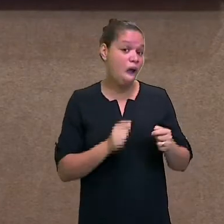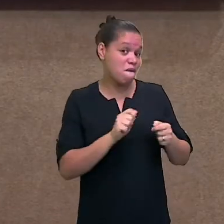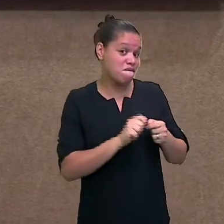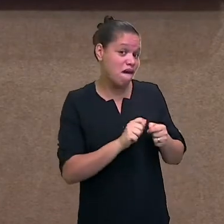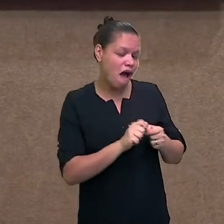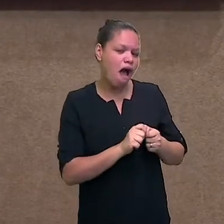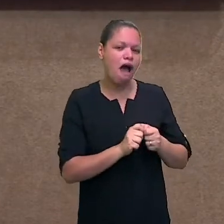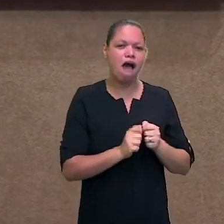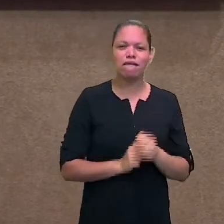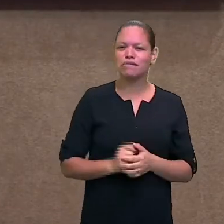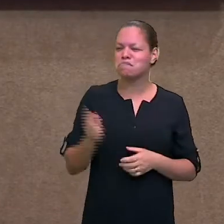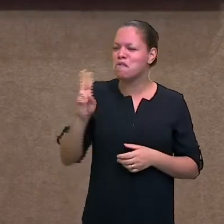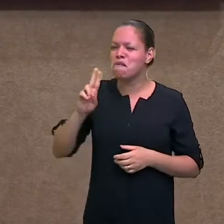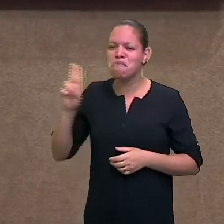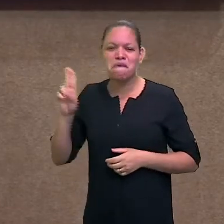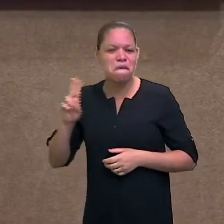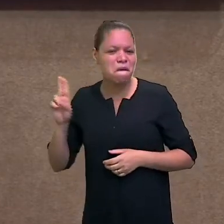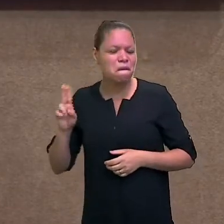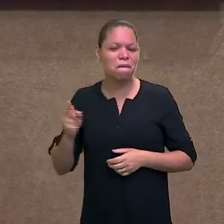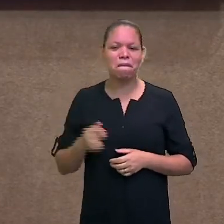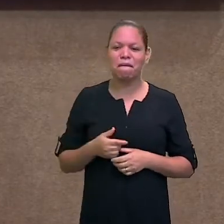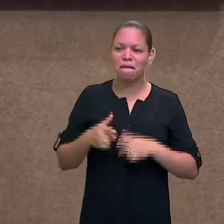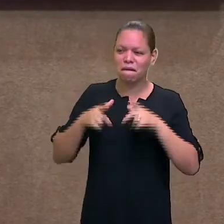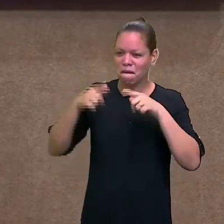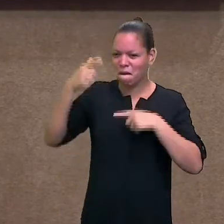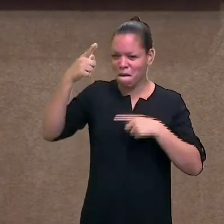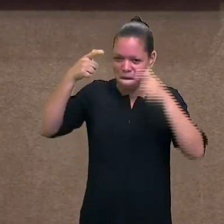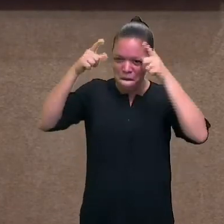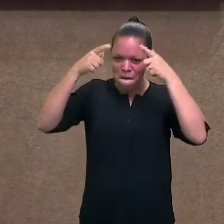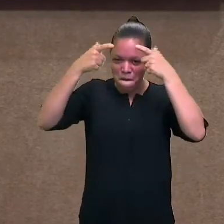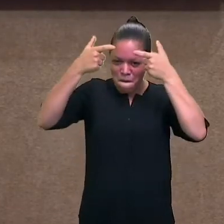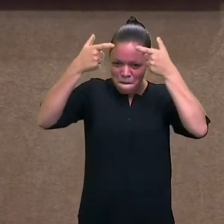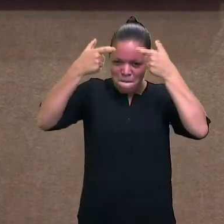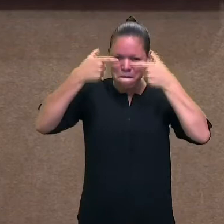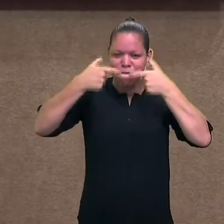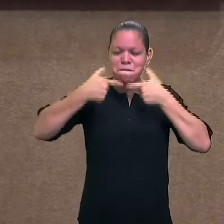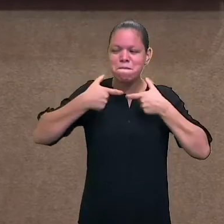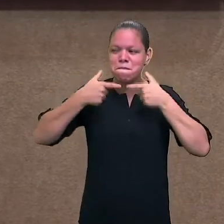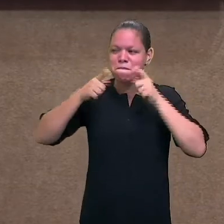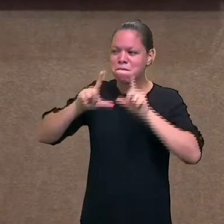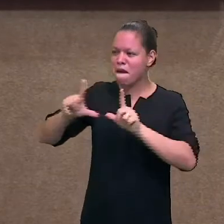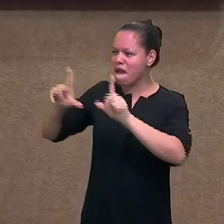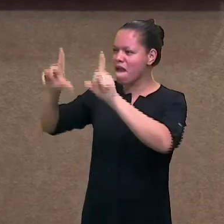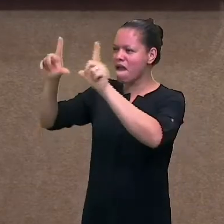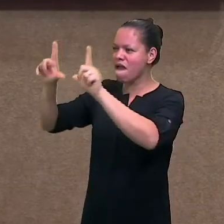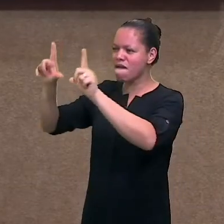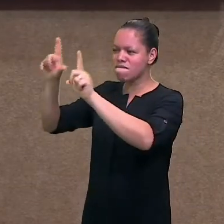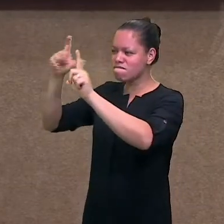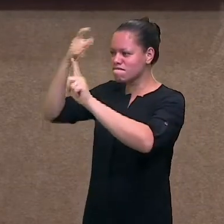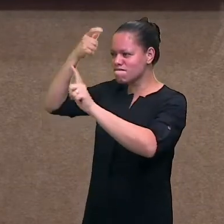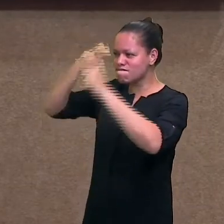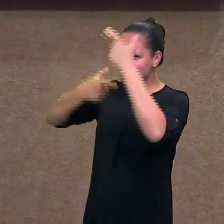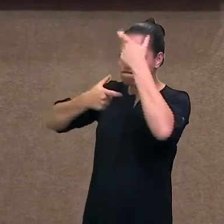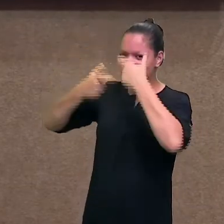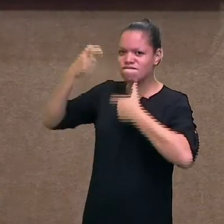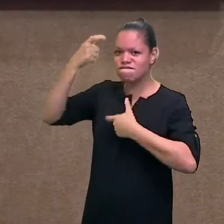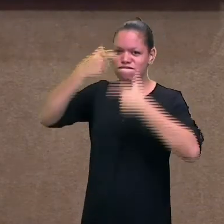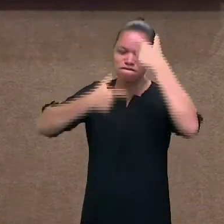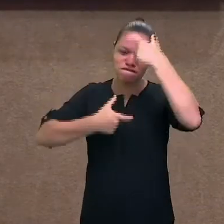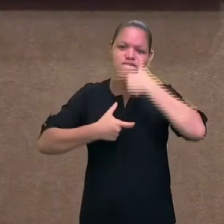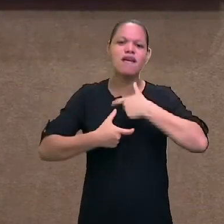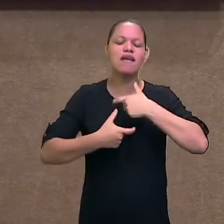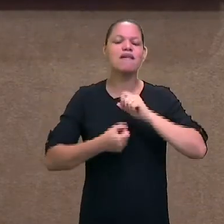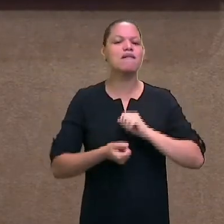Usaremos esse perfil tanto quanto na linguagem formal, que foi o que nós fizemos na aula anterior, quanto na